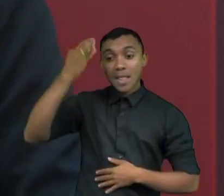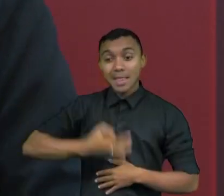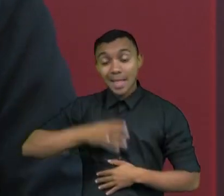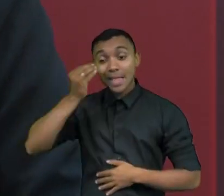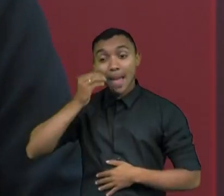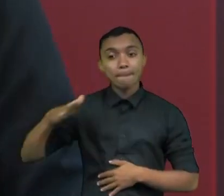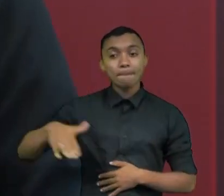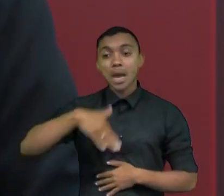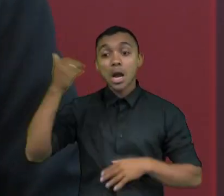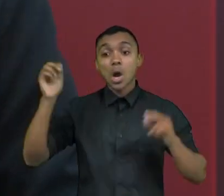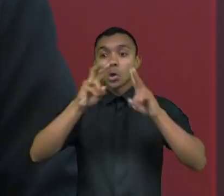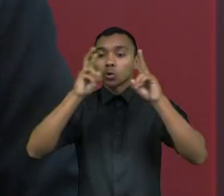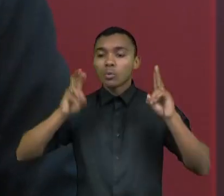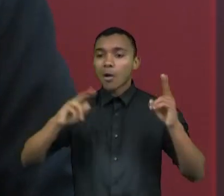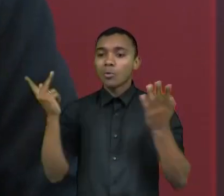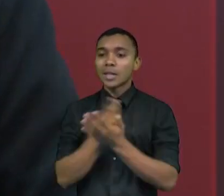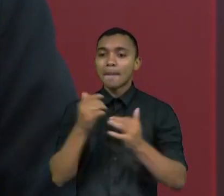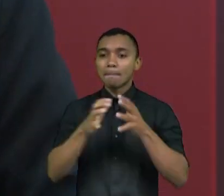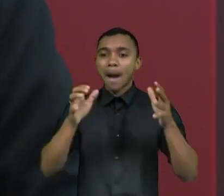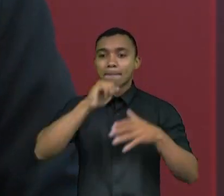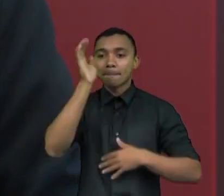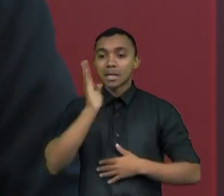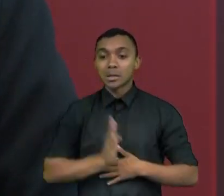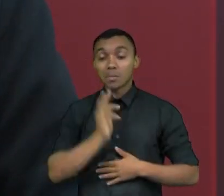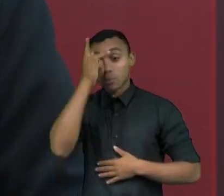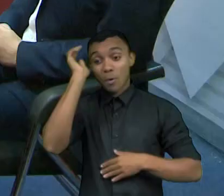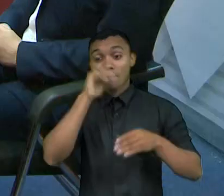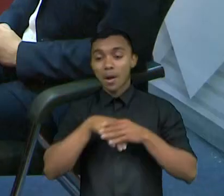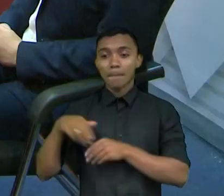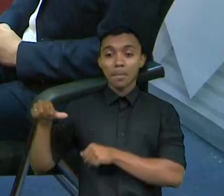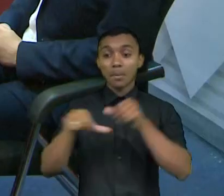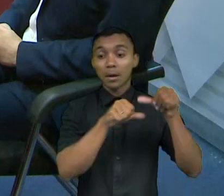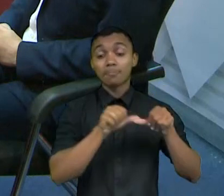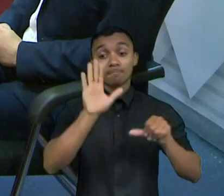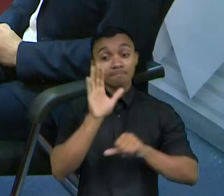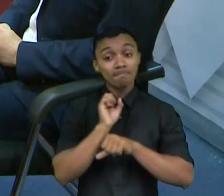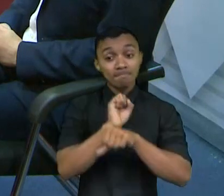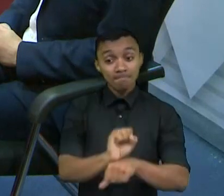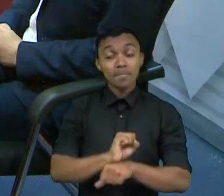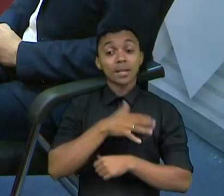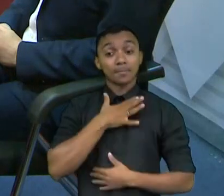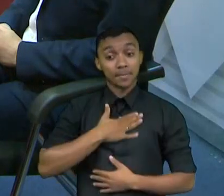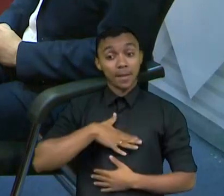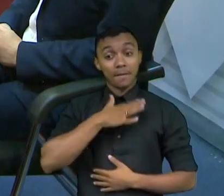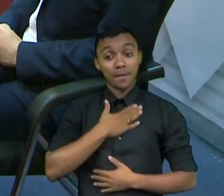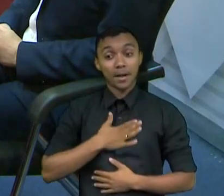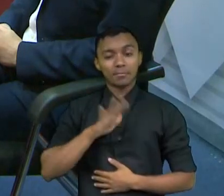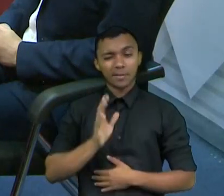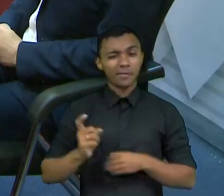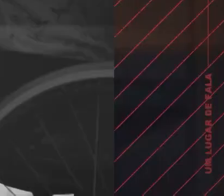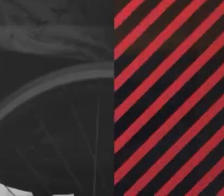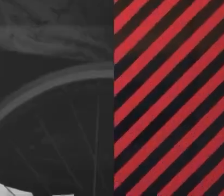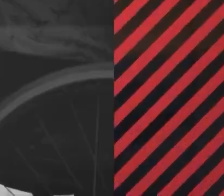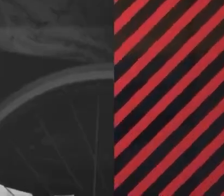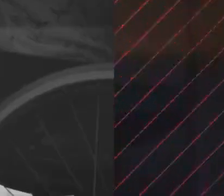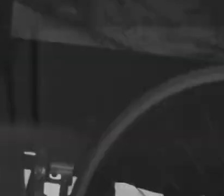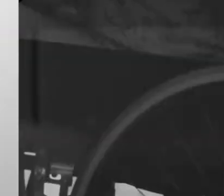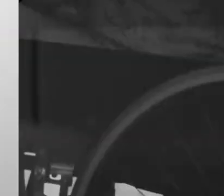esse movimento e essa mudança do eleitorado no Brasil. Vamos fazer uma pausa, a gente vai para o intervalo e voltamos em instantes.